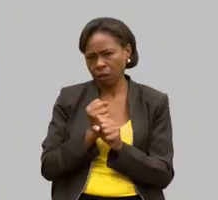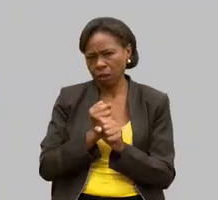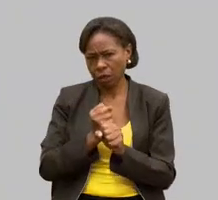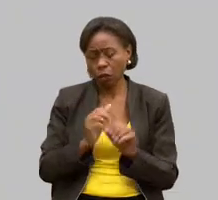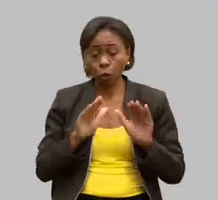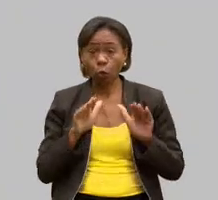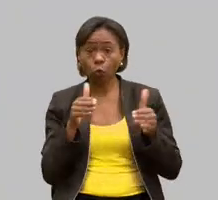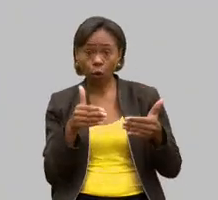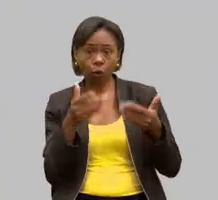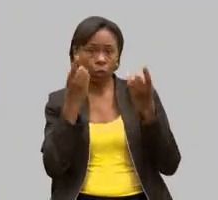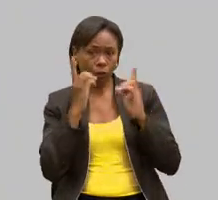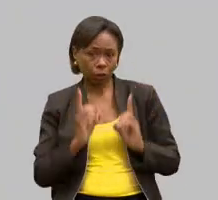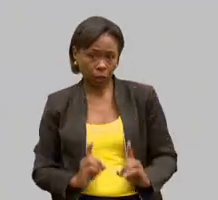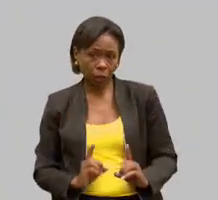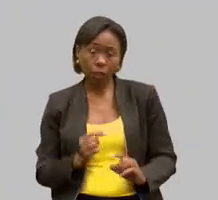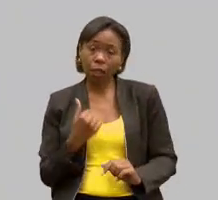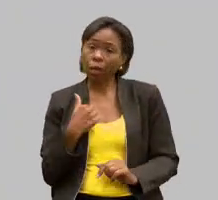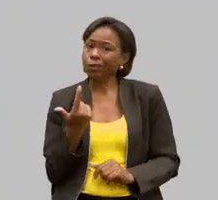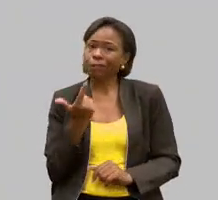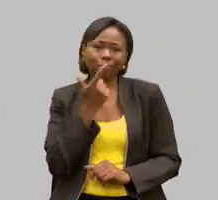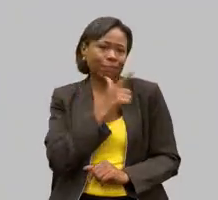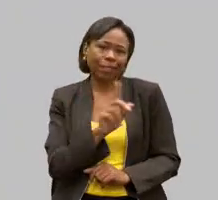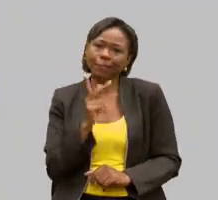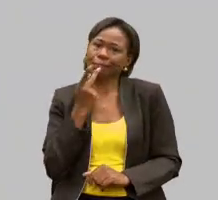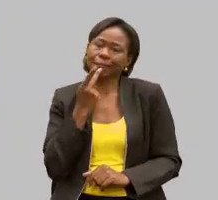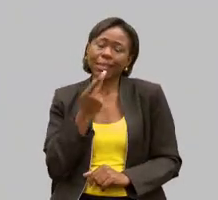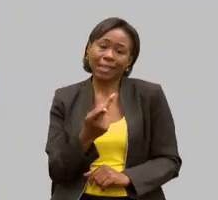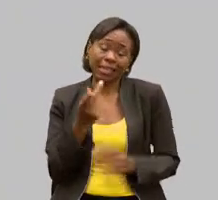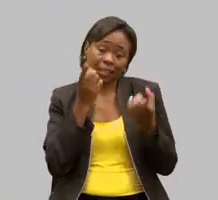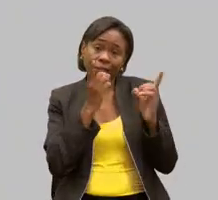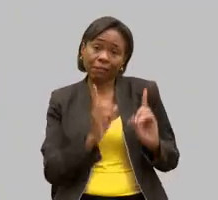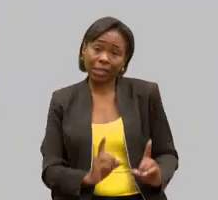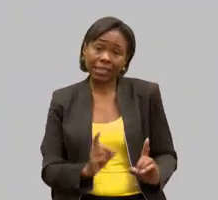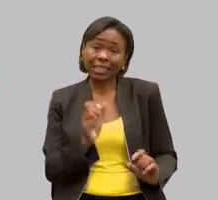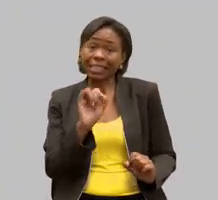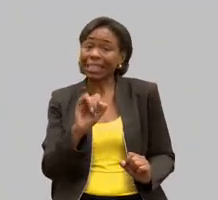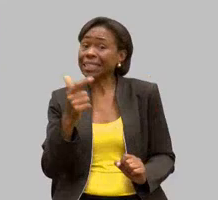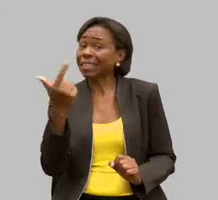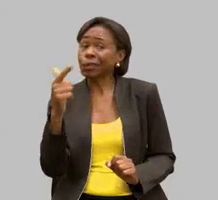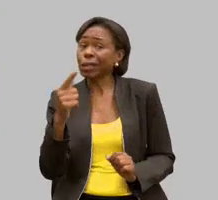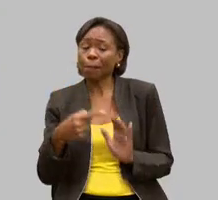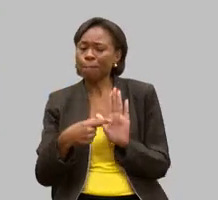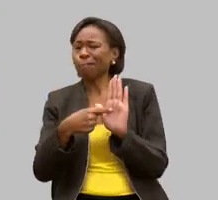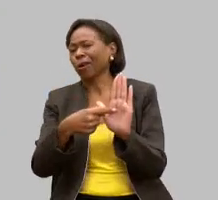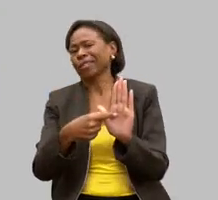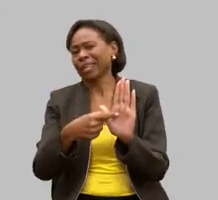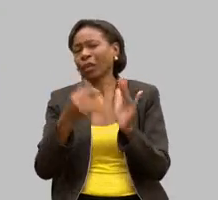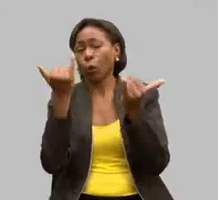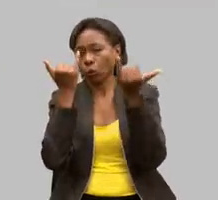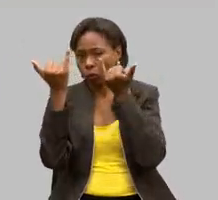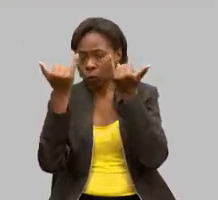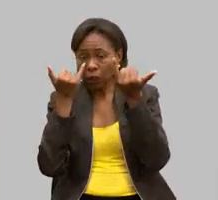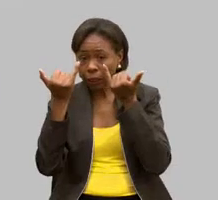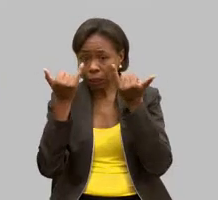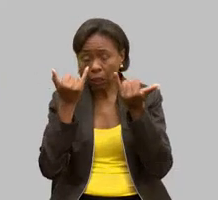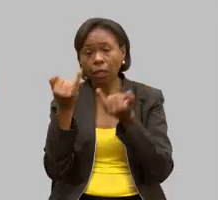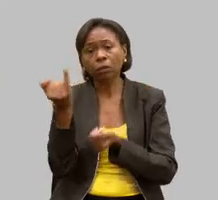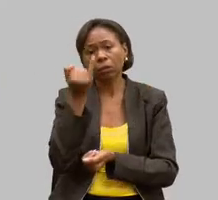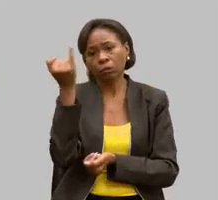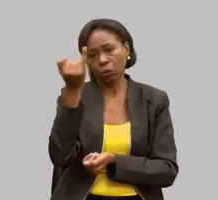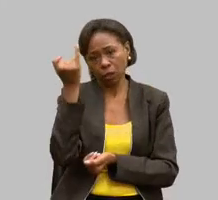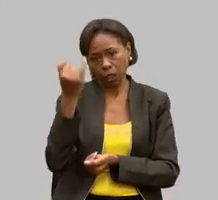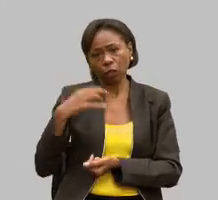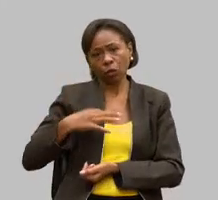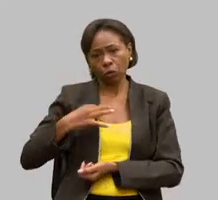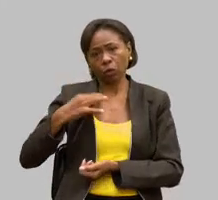eu não consigo falar acerca da deficiência sem trazer para vocês os dados da importância do voluntariado sabe para quantas